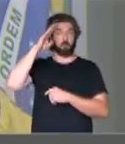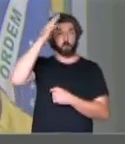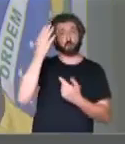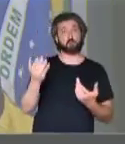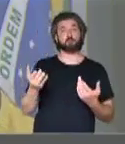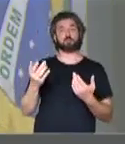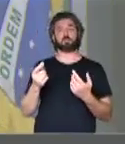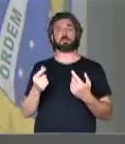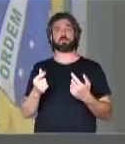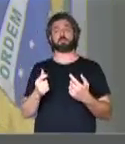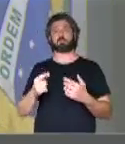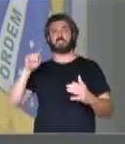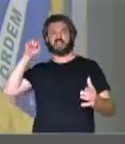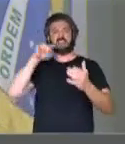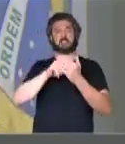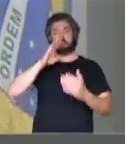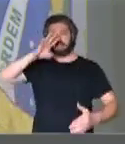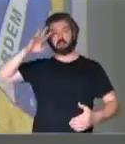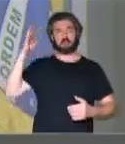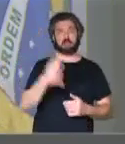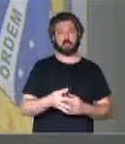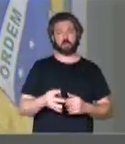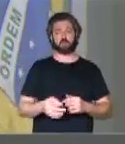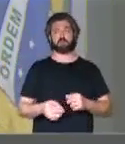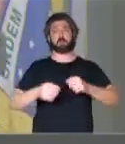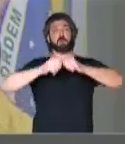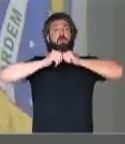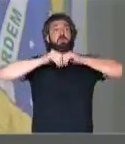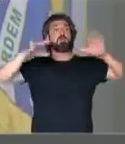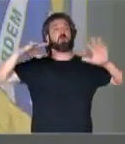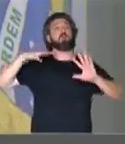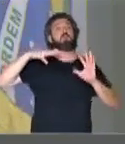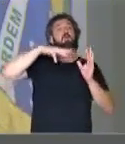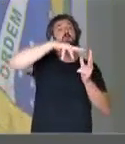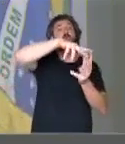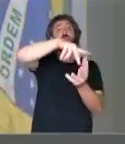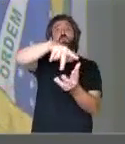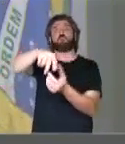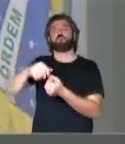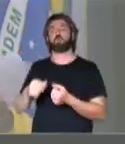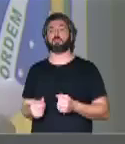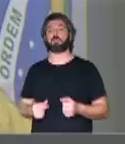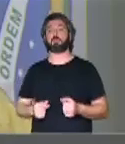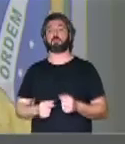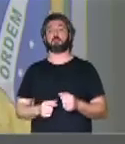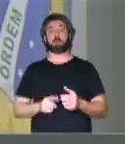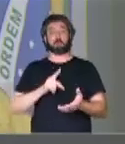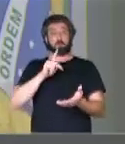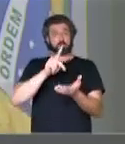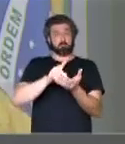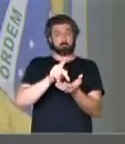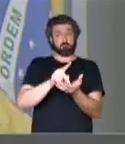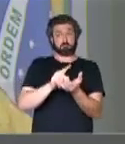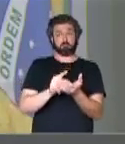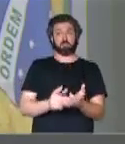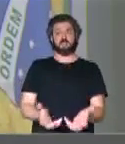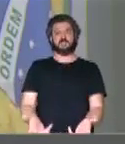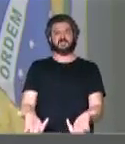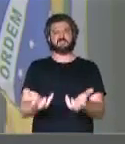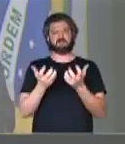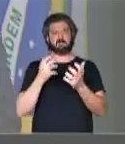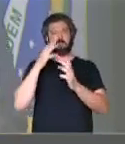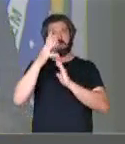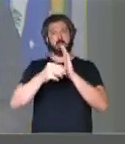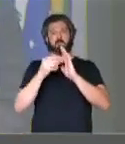denunciou para o mundo todo o que na verdade querem